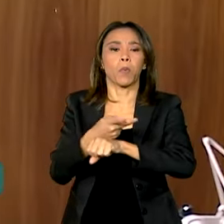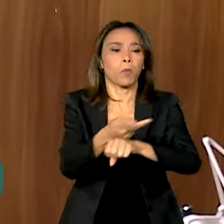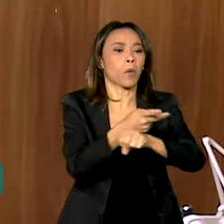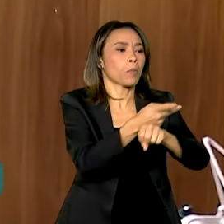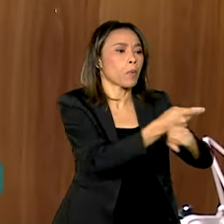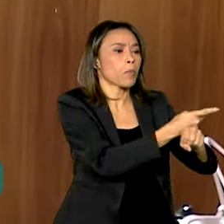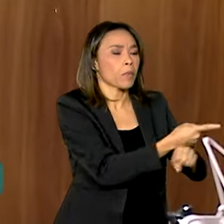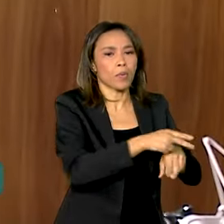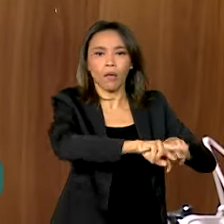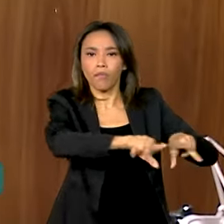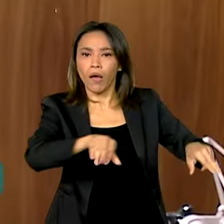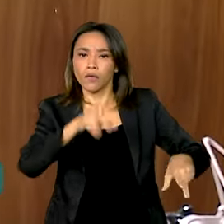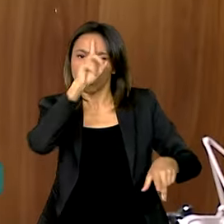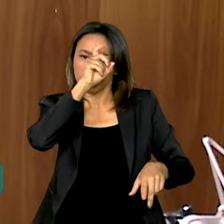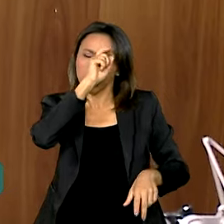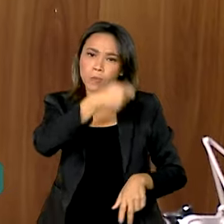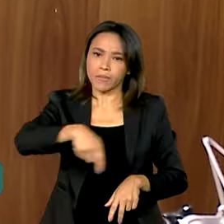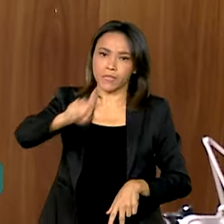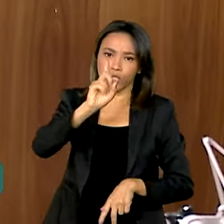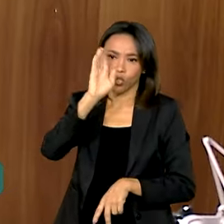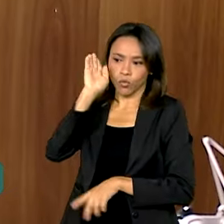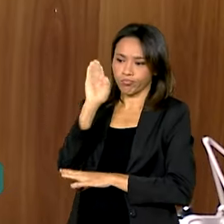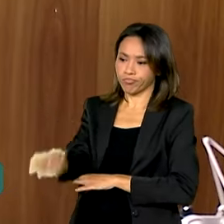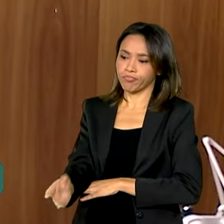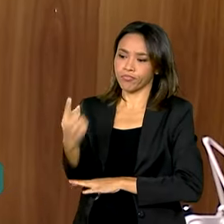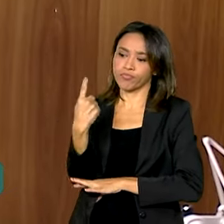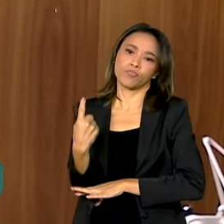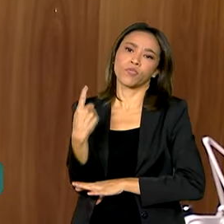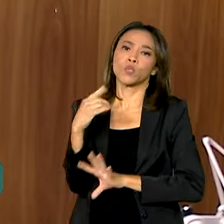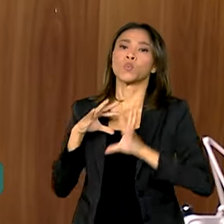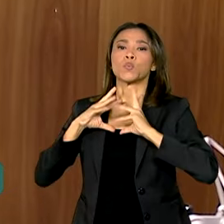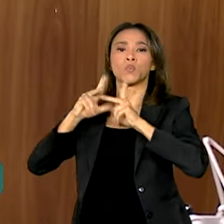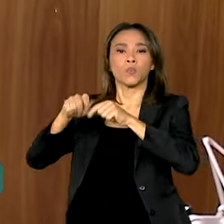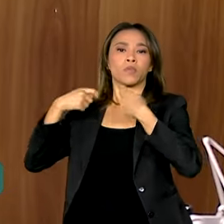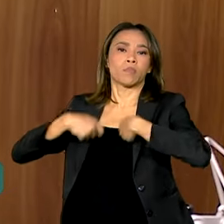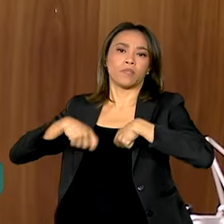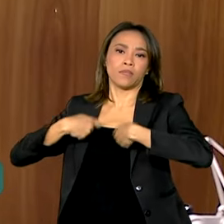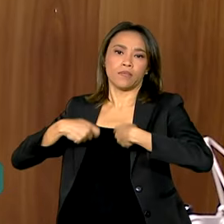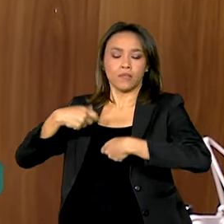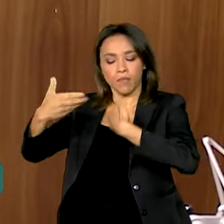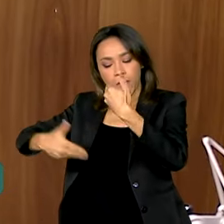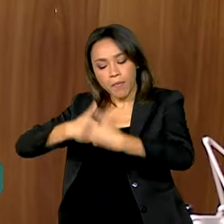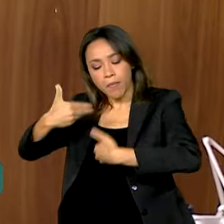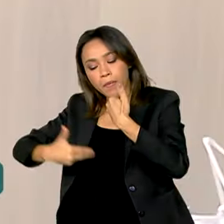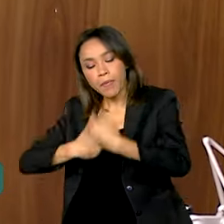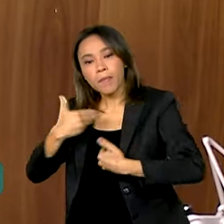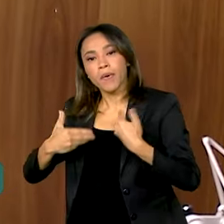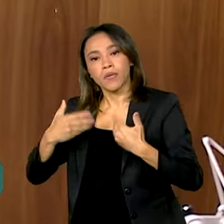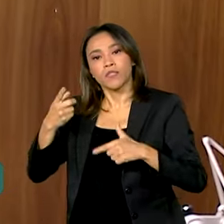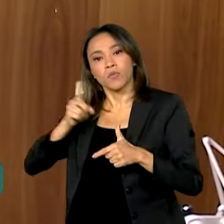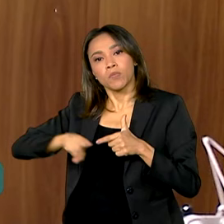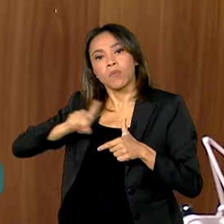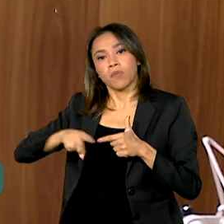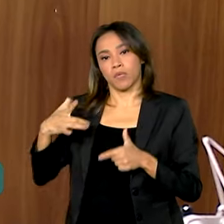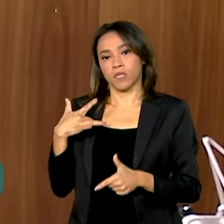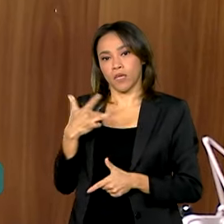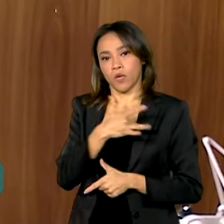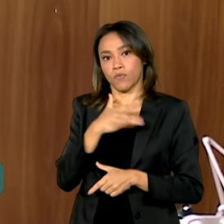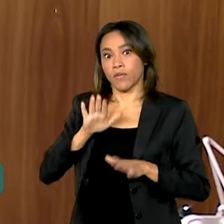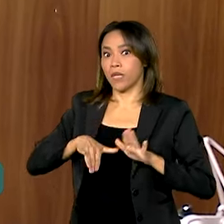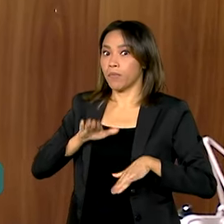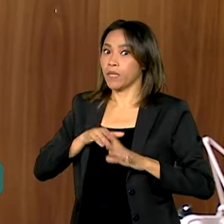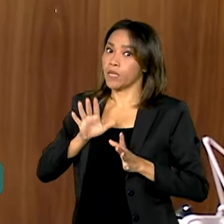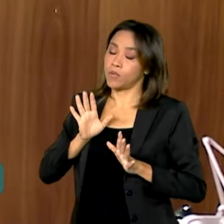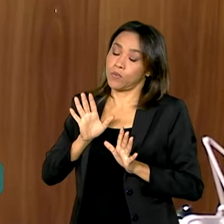é ofertar de maneira integrada tudo o que ele precisa para aquele problema de saúde. Depende do tipo de